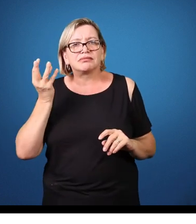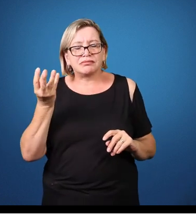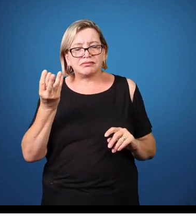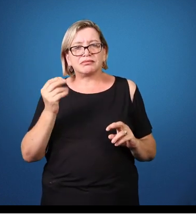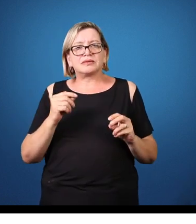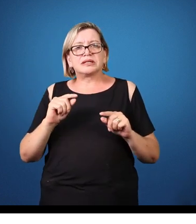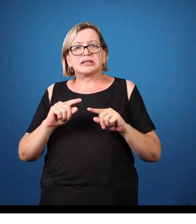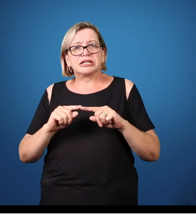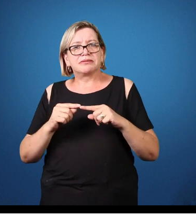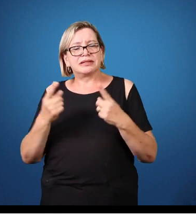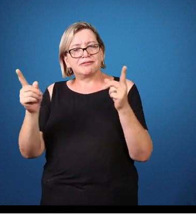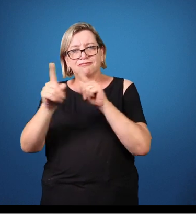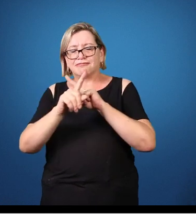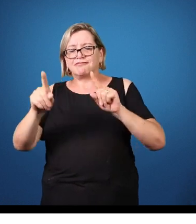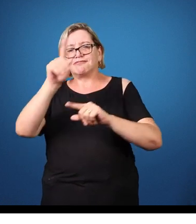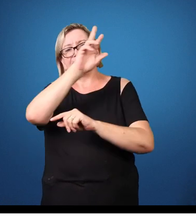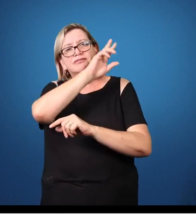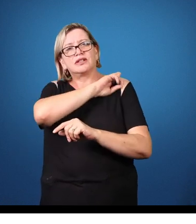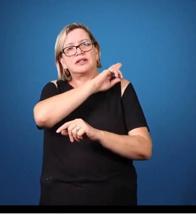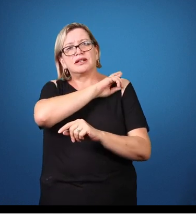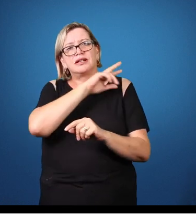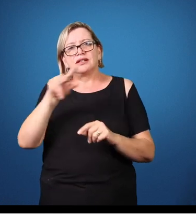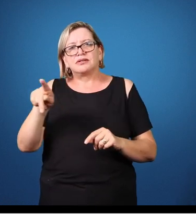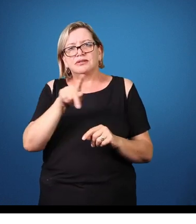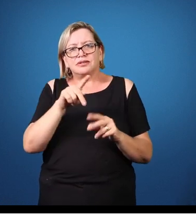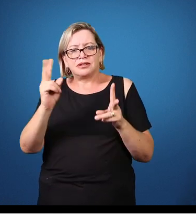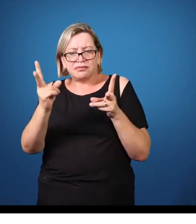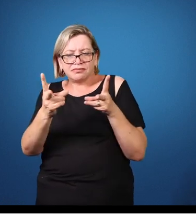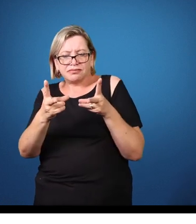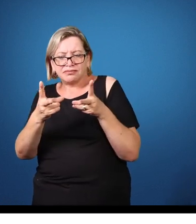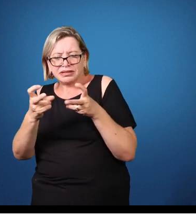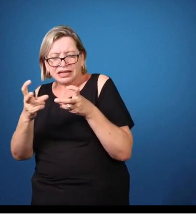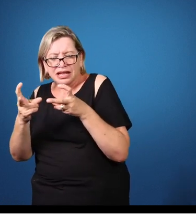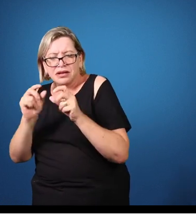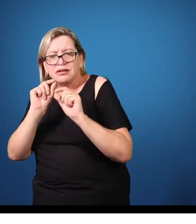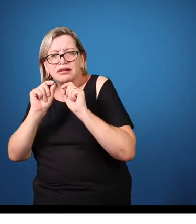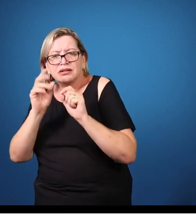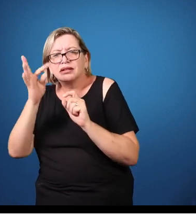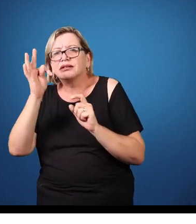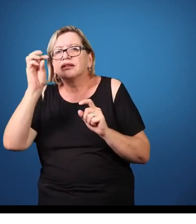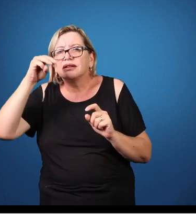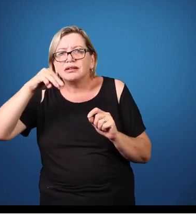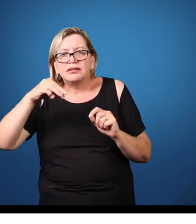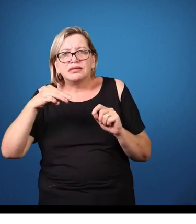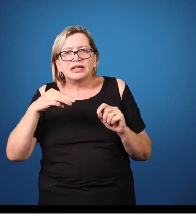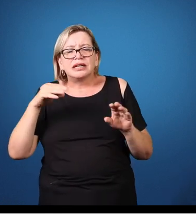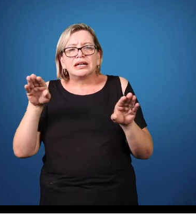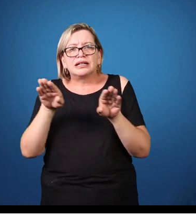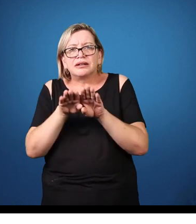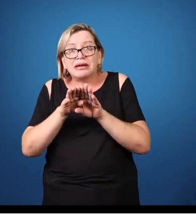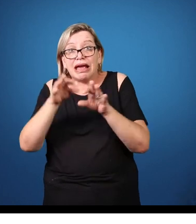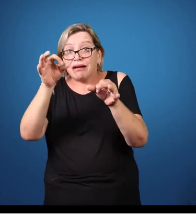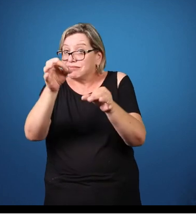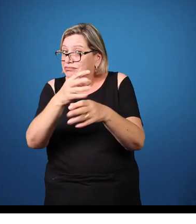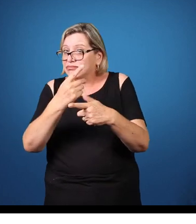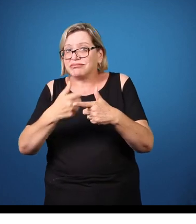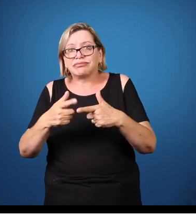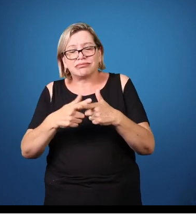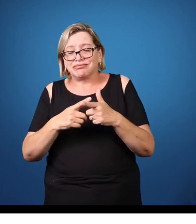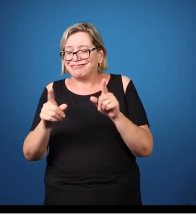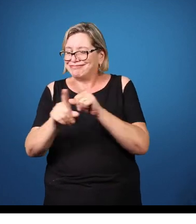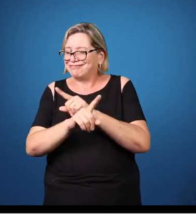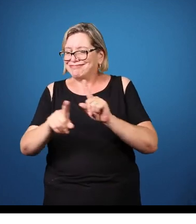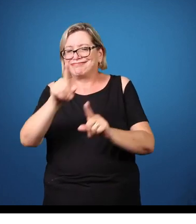função dele dar conta desse sofrimento, mas sim saber como que esse sofrimento pode ser